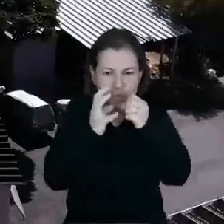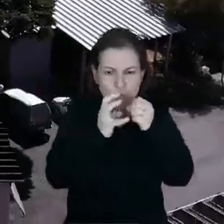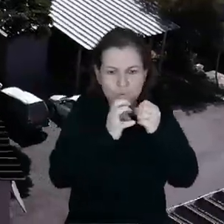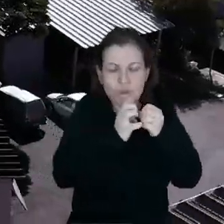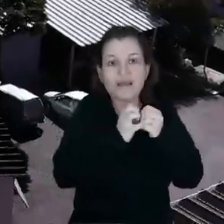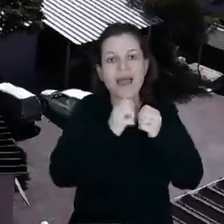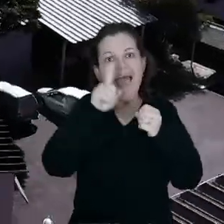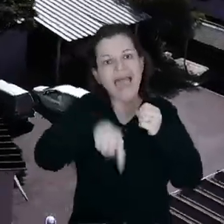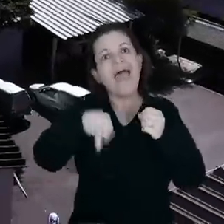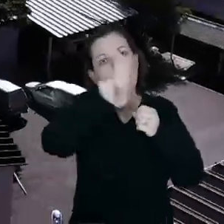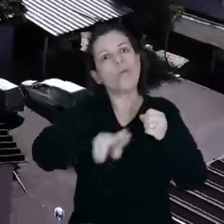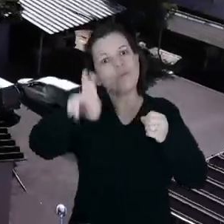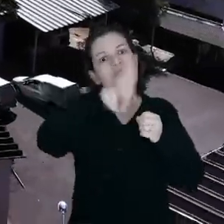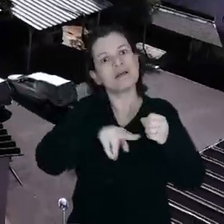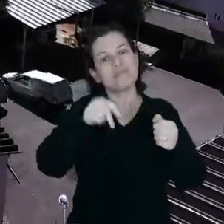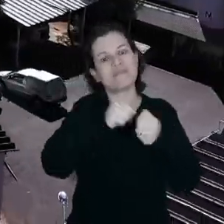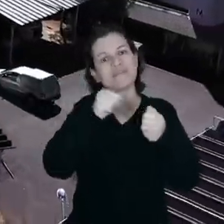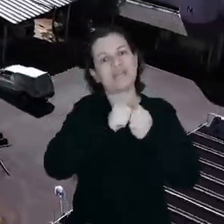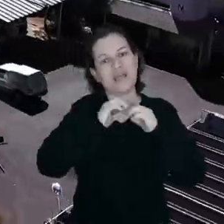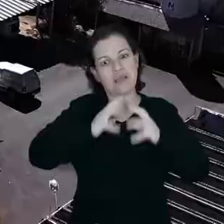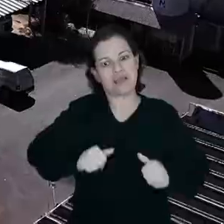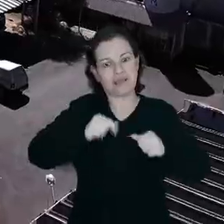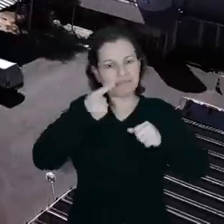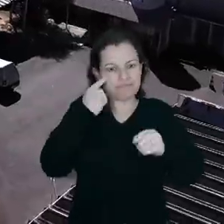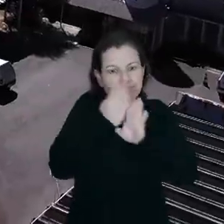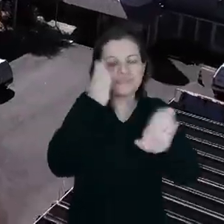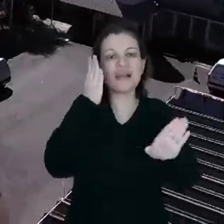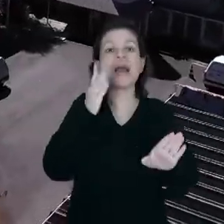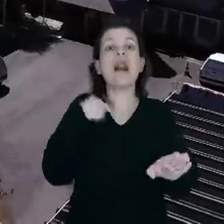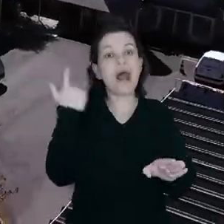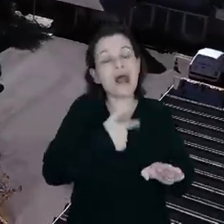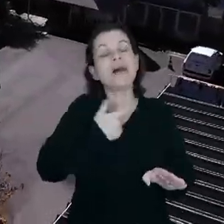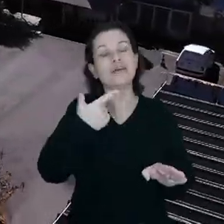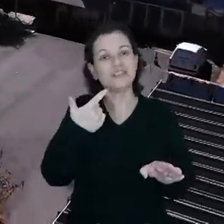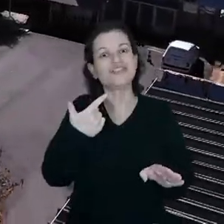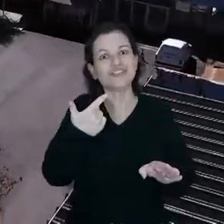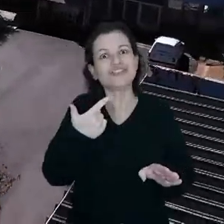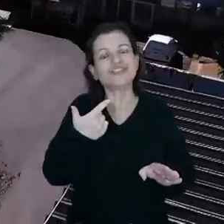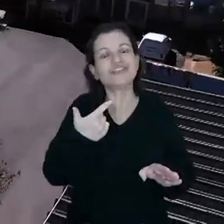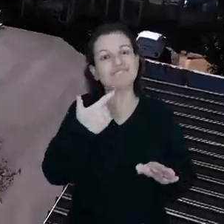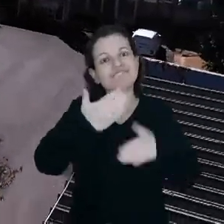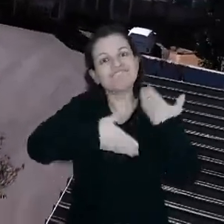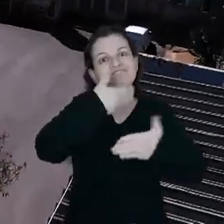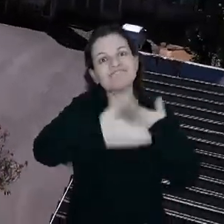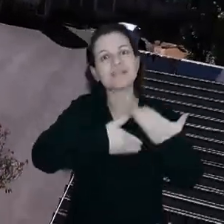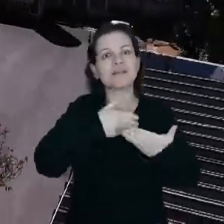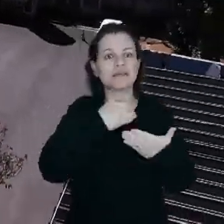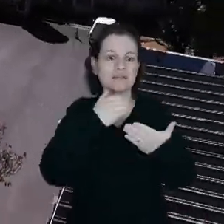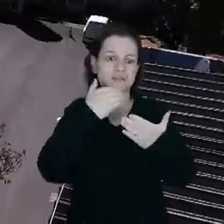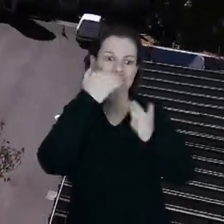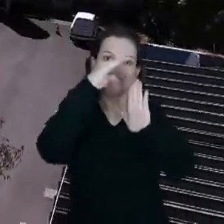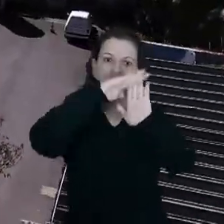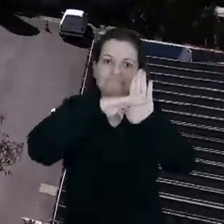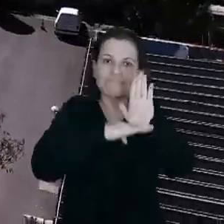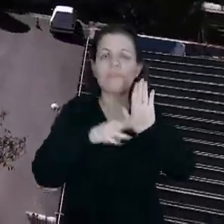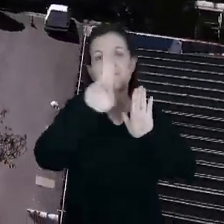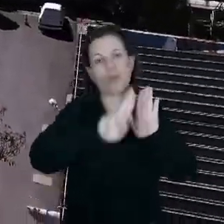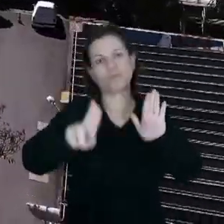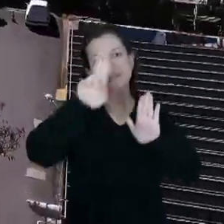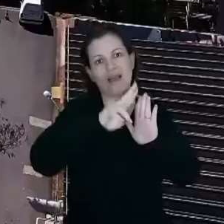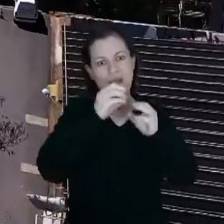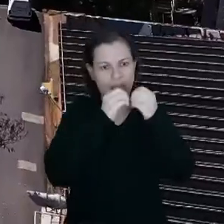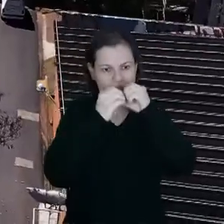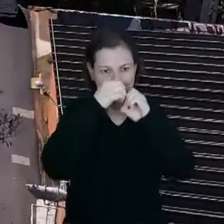magnéticas que são utilizadas para esse tipo de purificação. E aí a gente desenvolveu um protocolo para utilizar